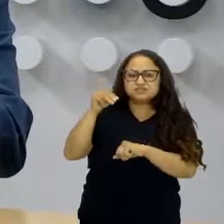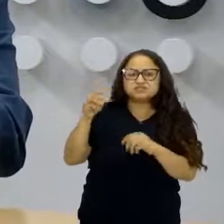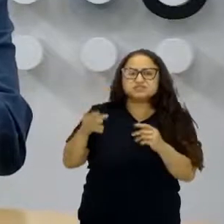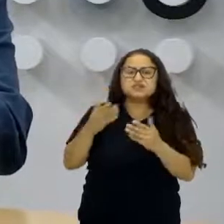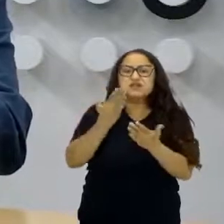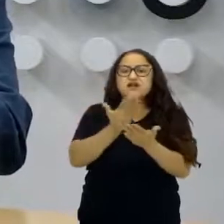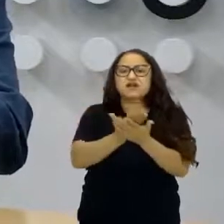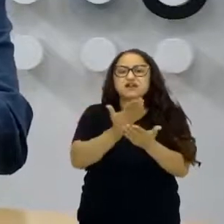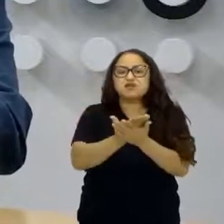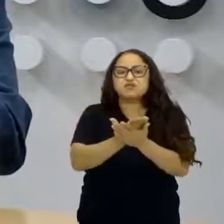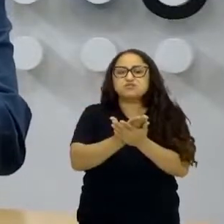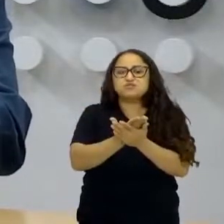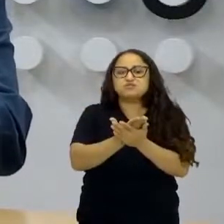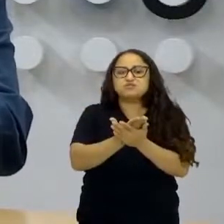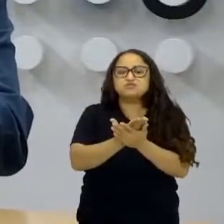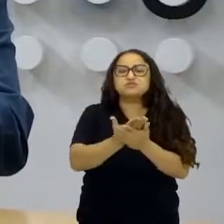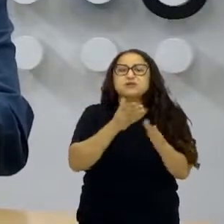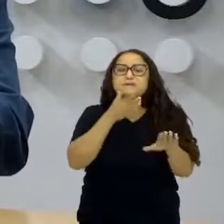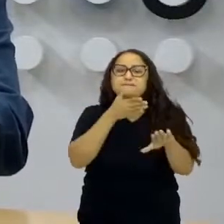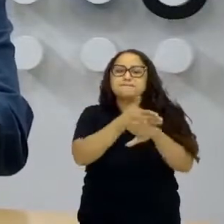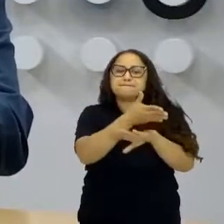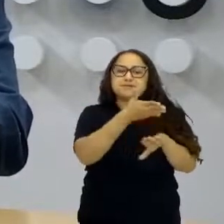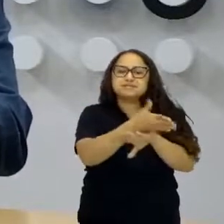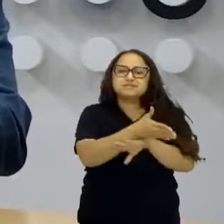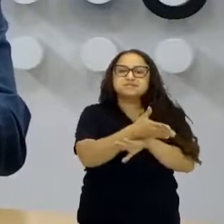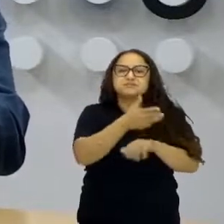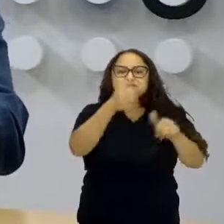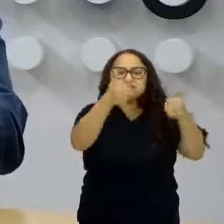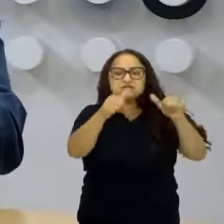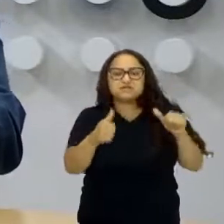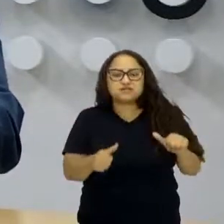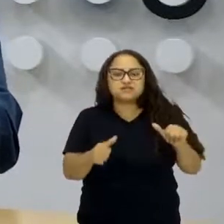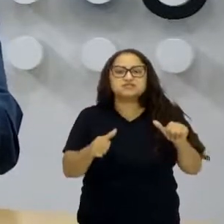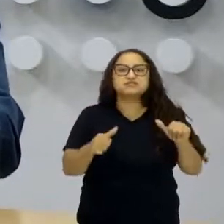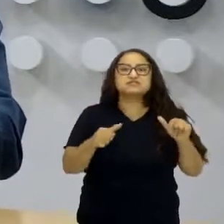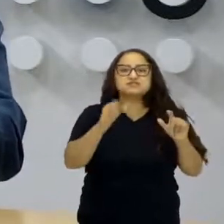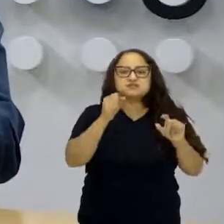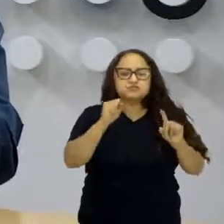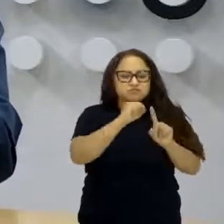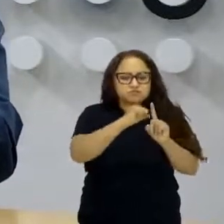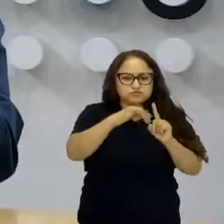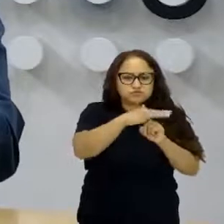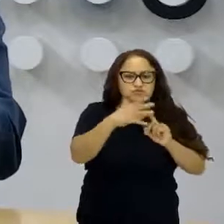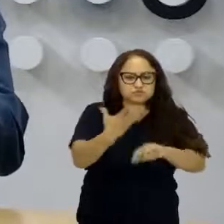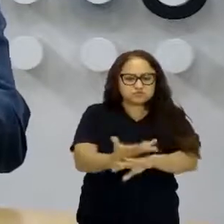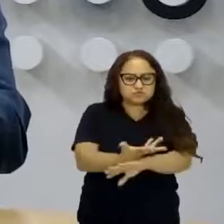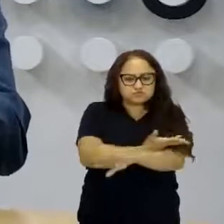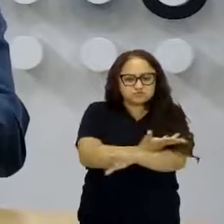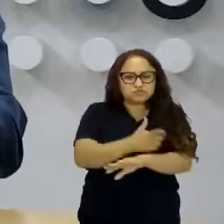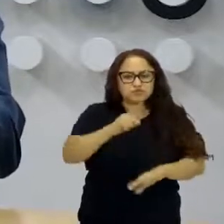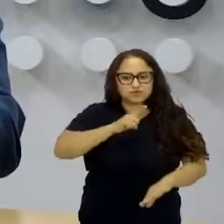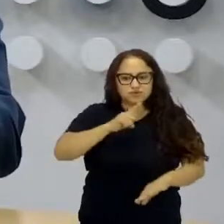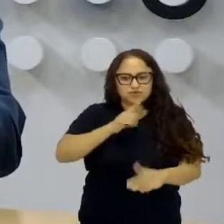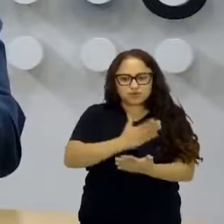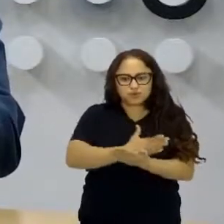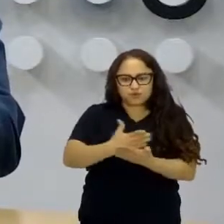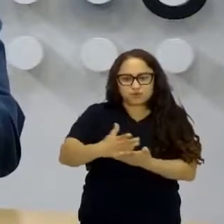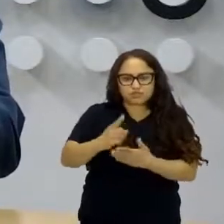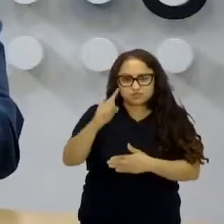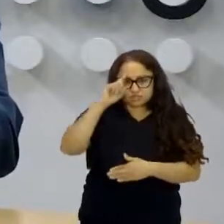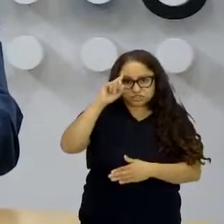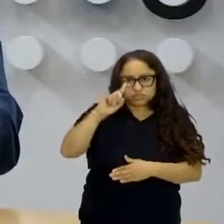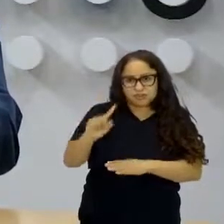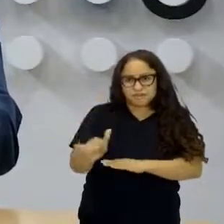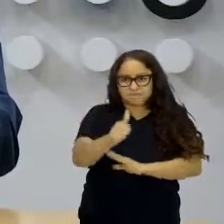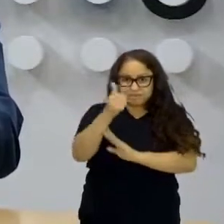estudantes, participem da autoavaliação socioemocional ou avaliação socioemocional. Começa no dia 1º,